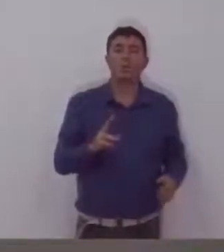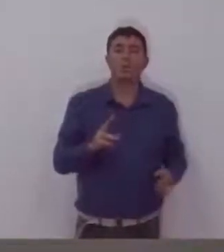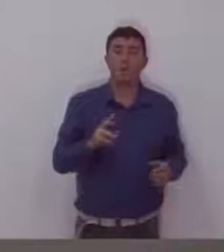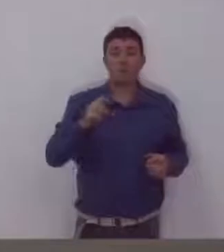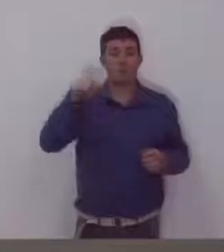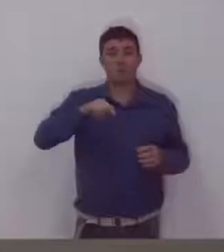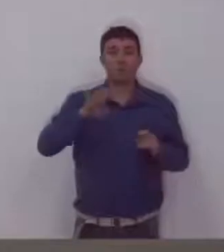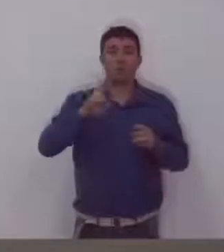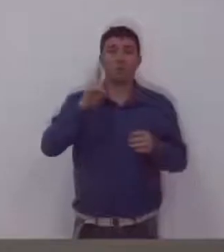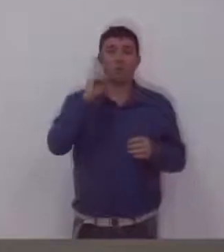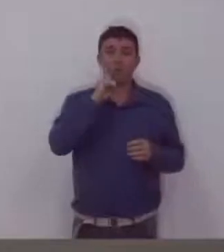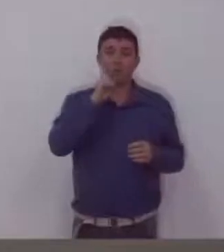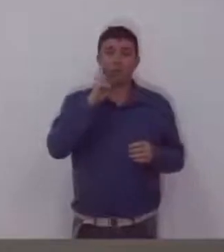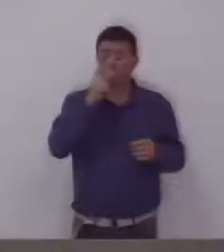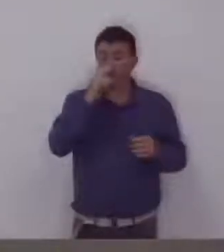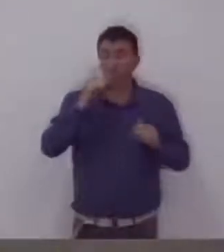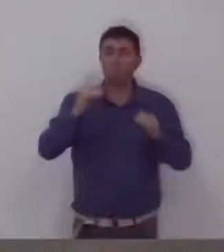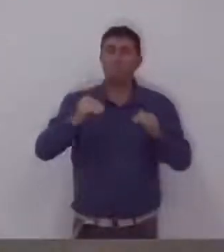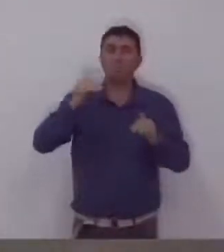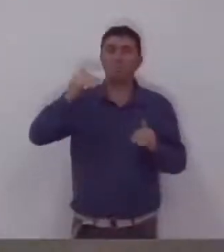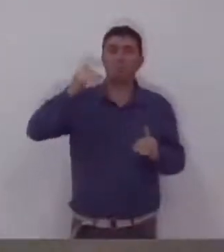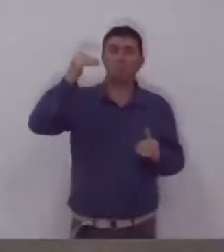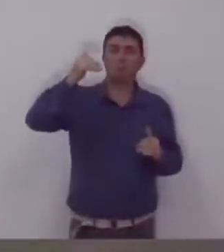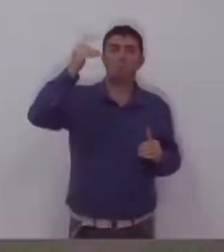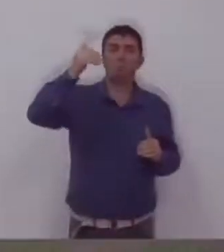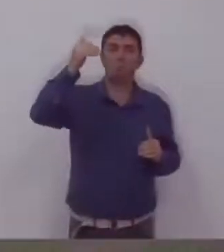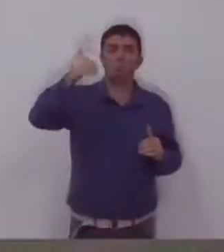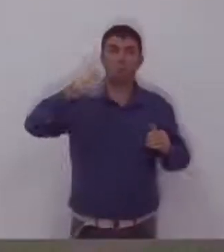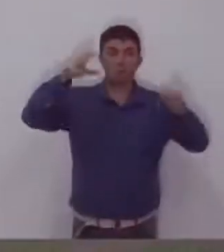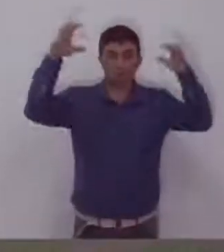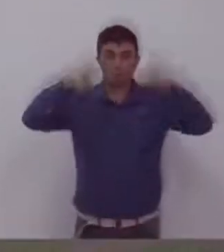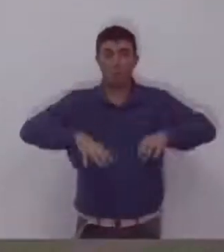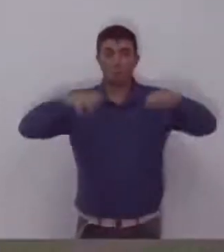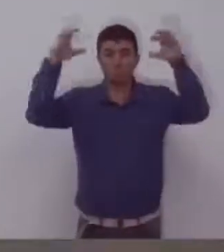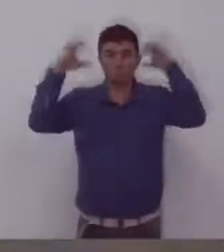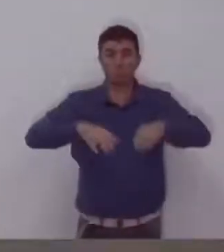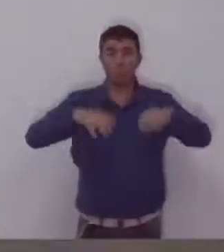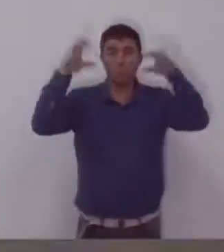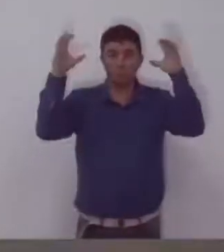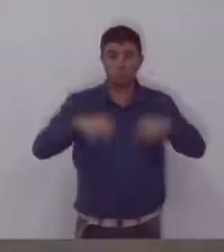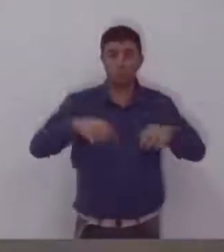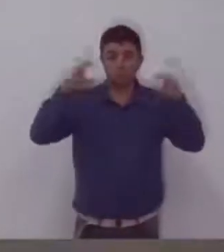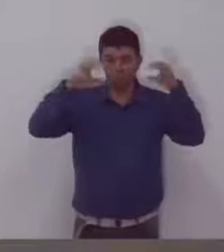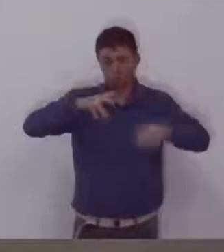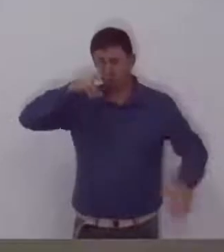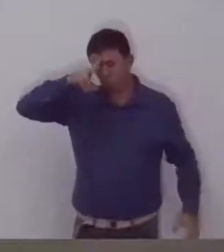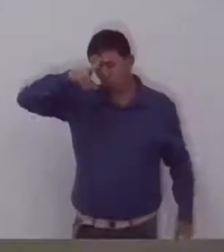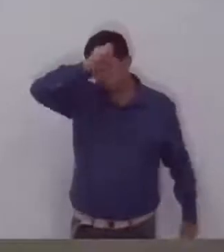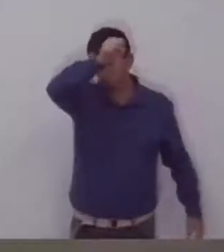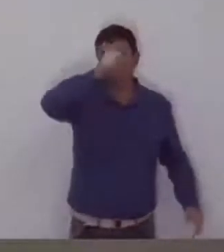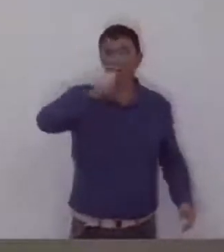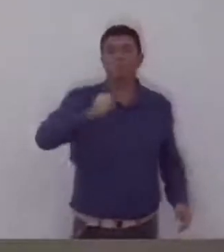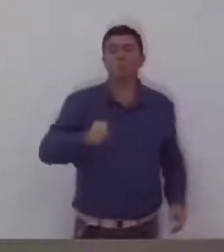só na nossa cidade, mas cada vez mais, esse tipo de chuva, chuvas fortes.